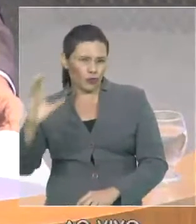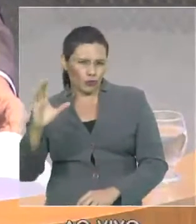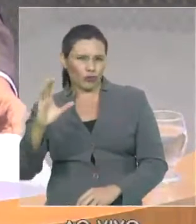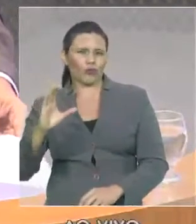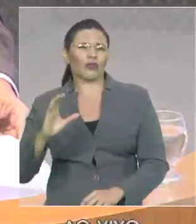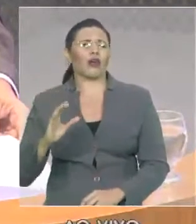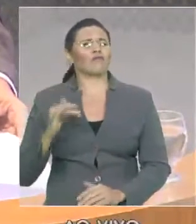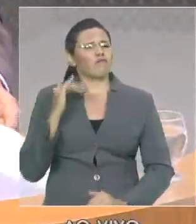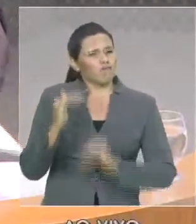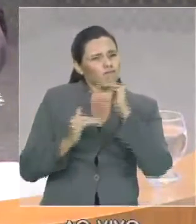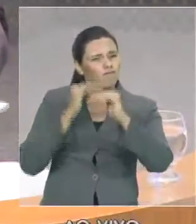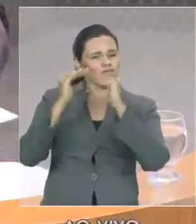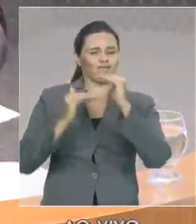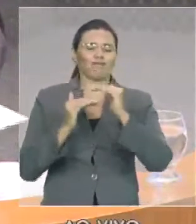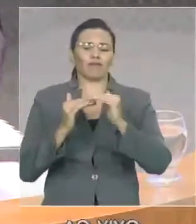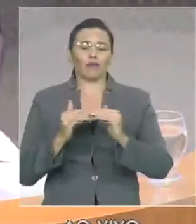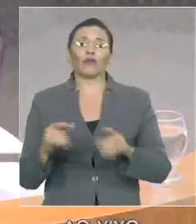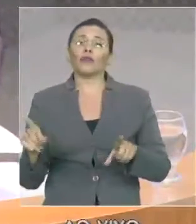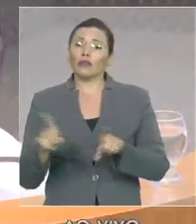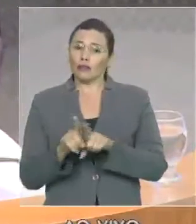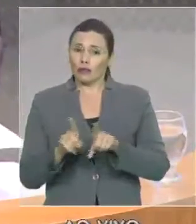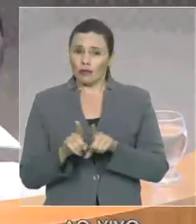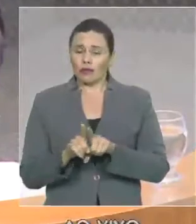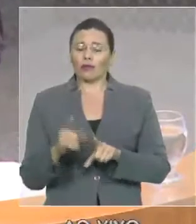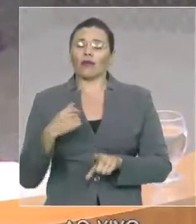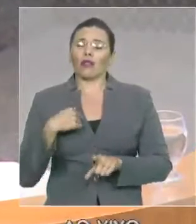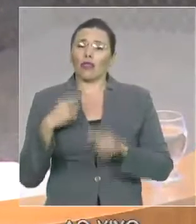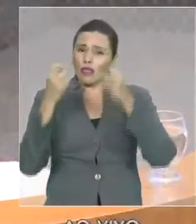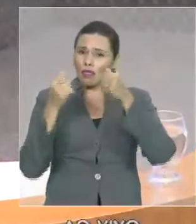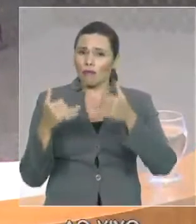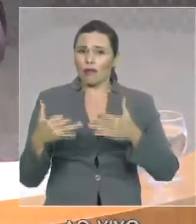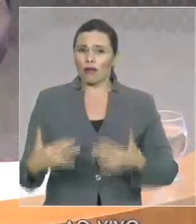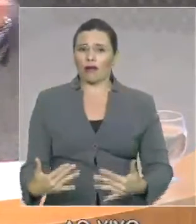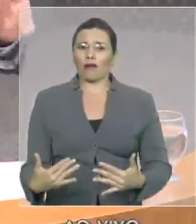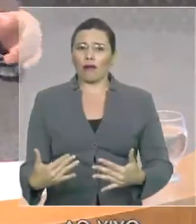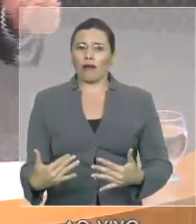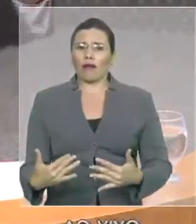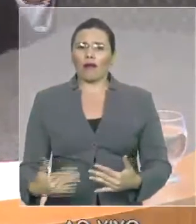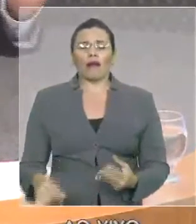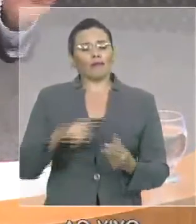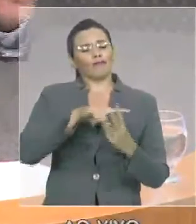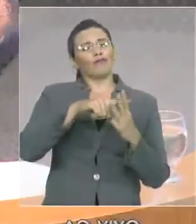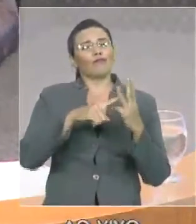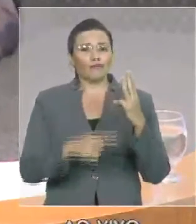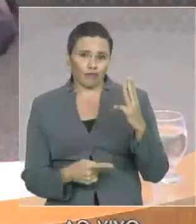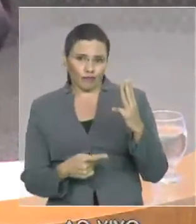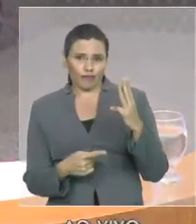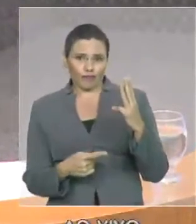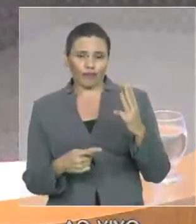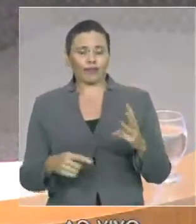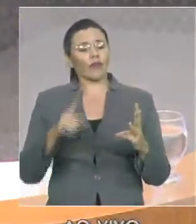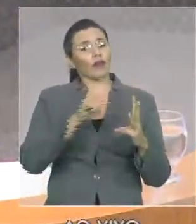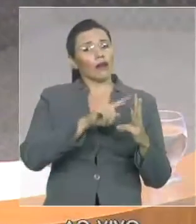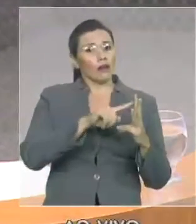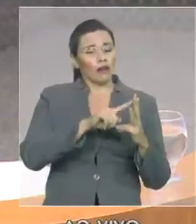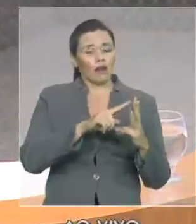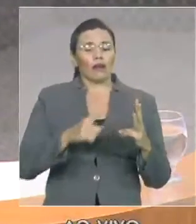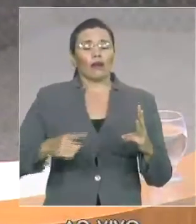gostaria de concluir me referindo a três temas, brevemente. Primeiro, segurança pública.